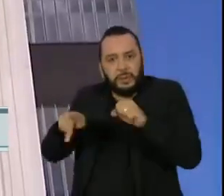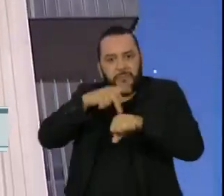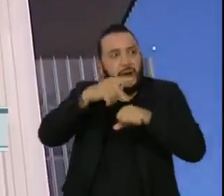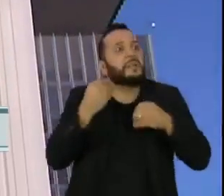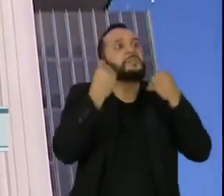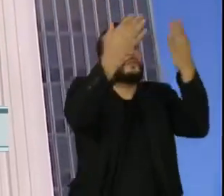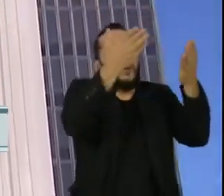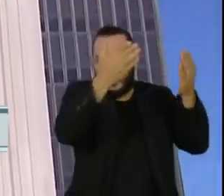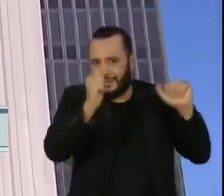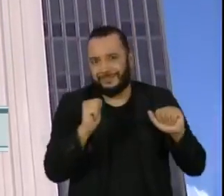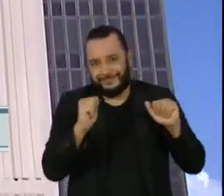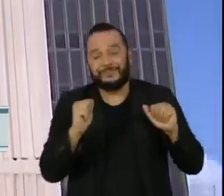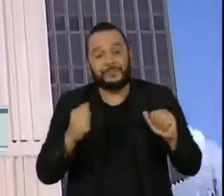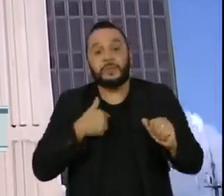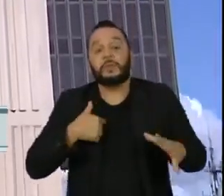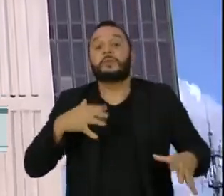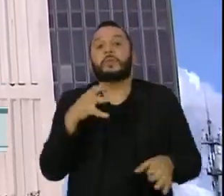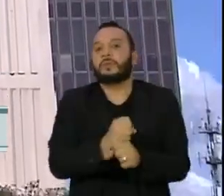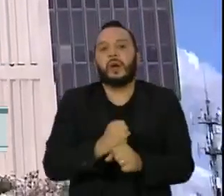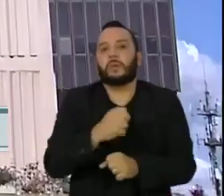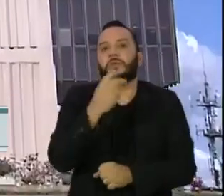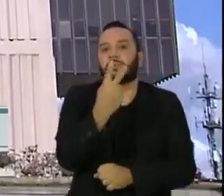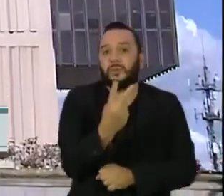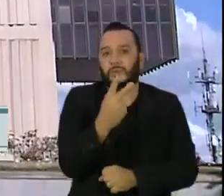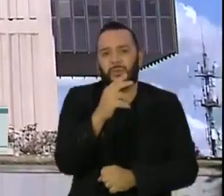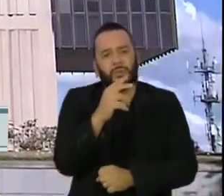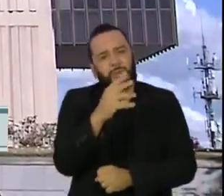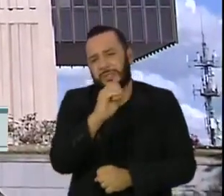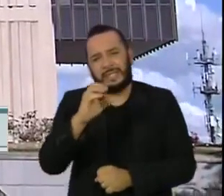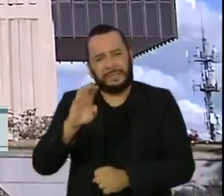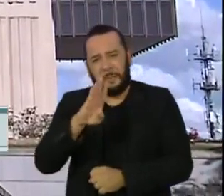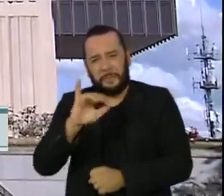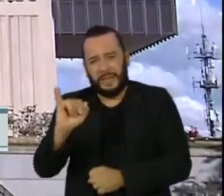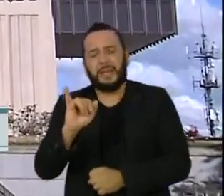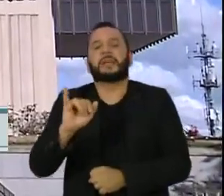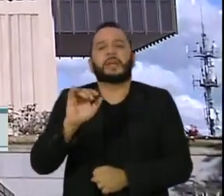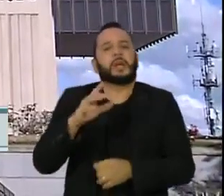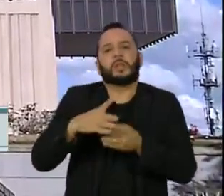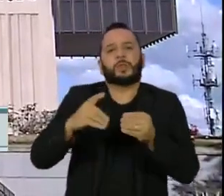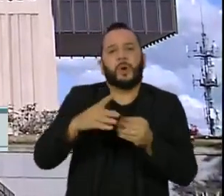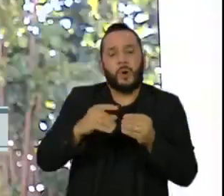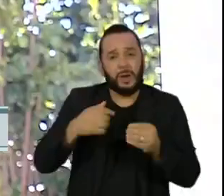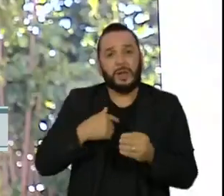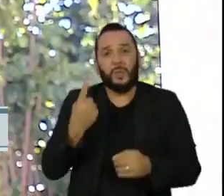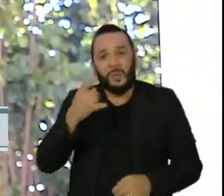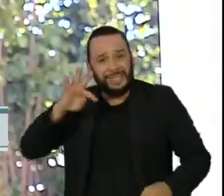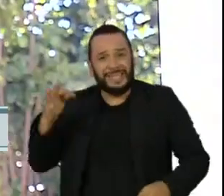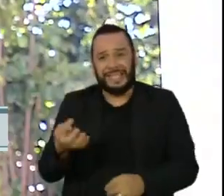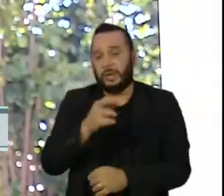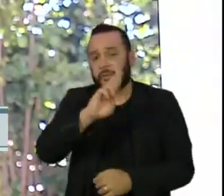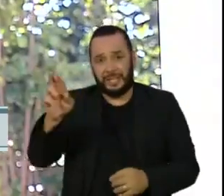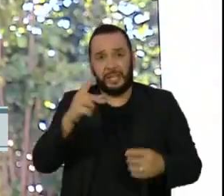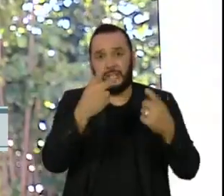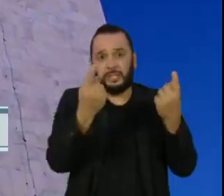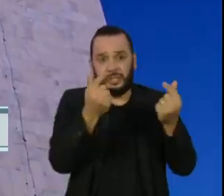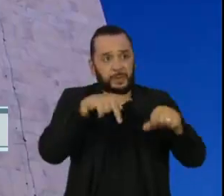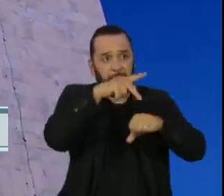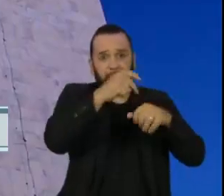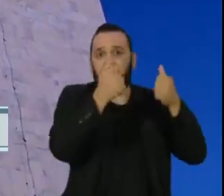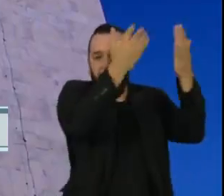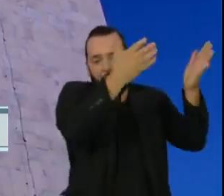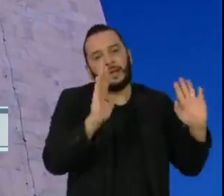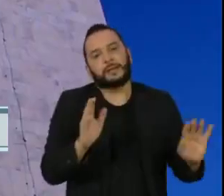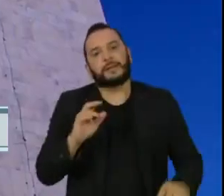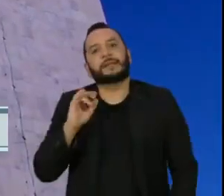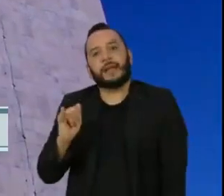de brasileiros no exterior seja de mais de 200 bilhões de dólares, pouco mais de um trilhão de reais. Ao mesmo tempo, a Receita Federal, que é